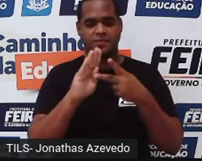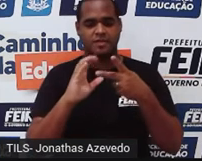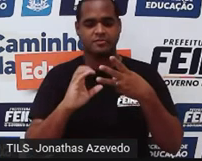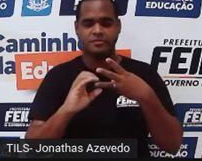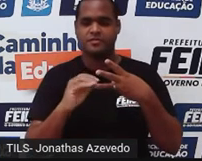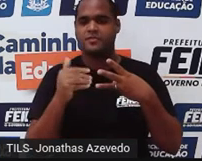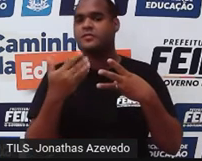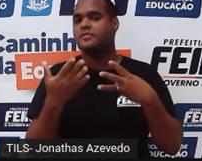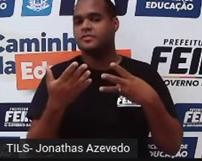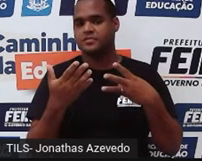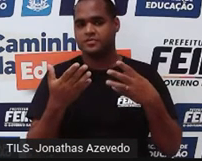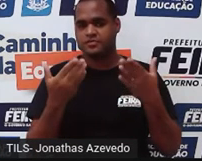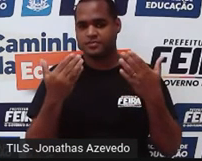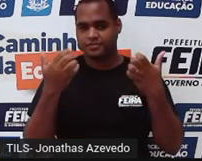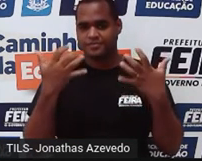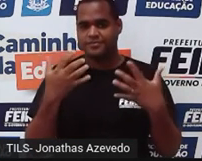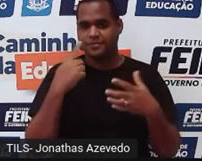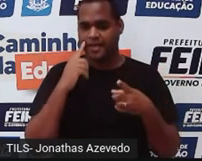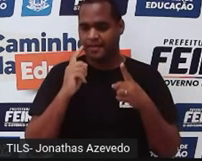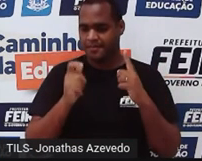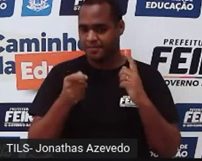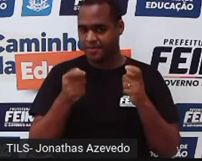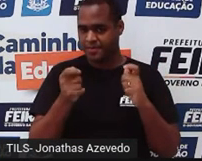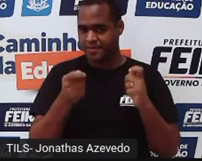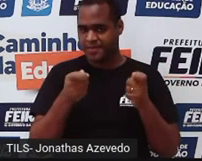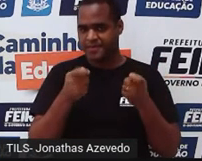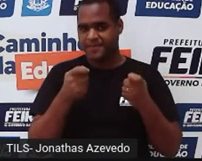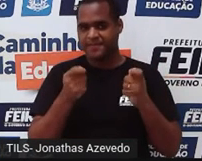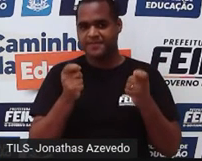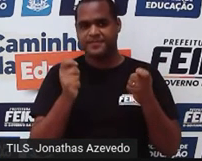lá, vamos lá, que rufem os tambores.